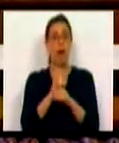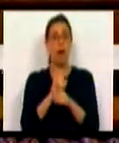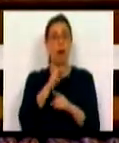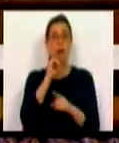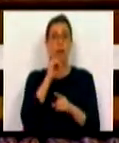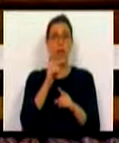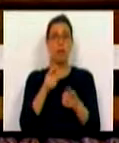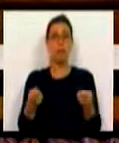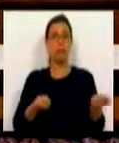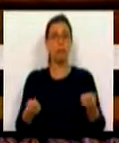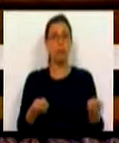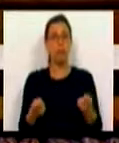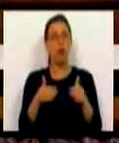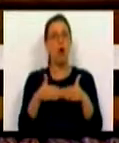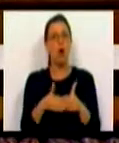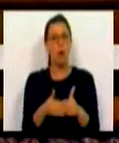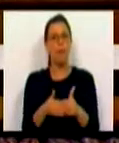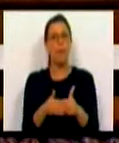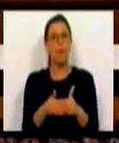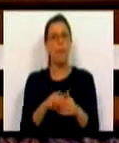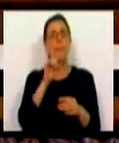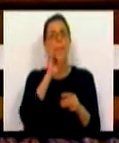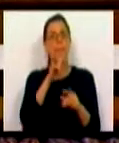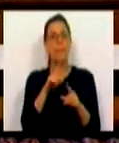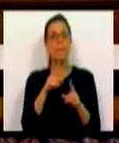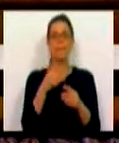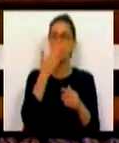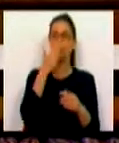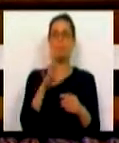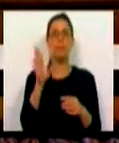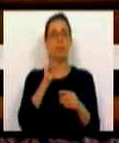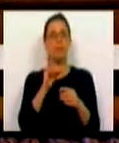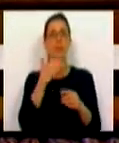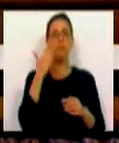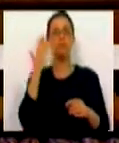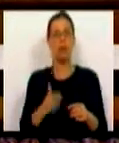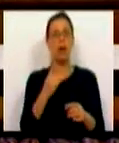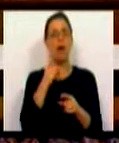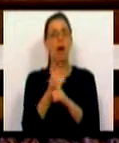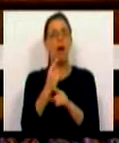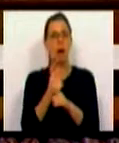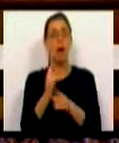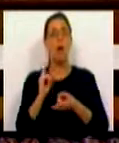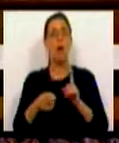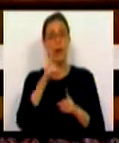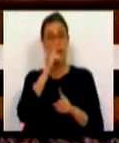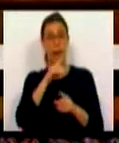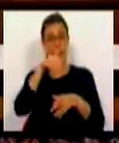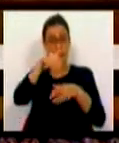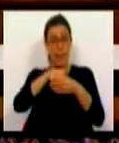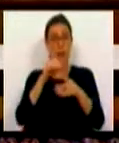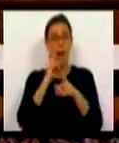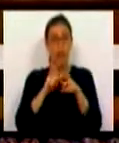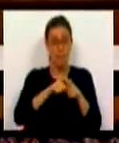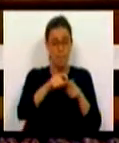geridos e ordenados, que se possa ter uma atitude mais coerciva relativamente àqueles que, dentro